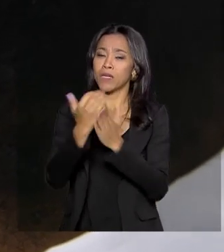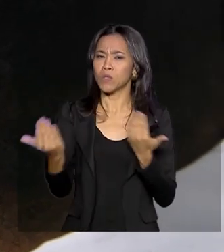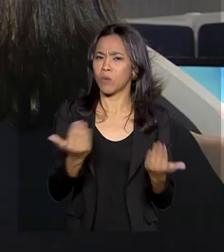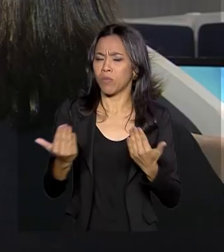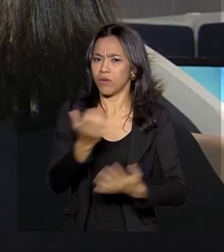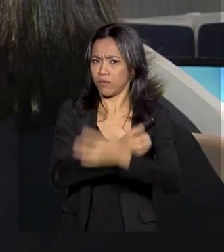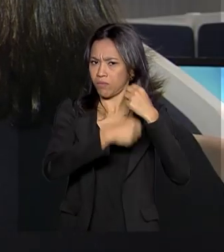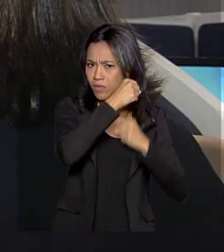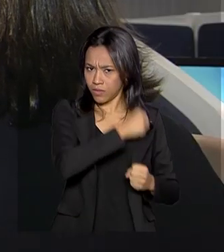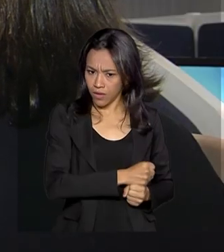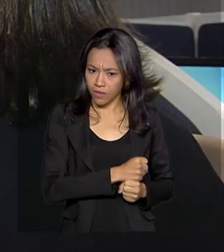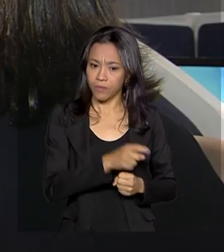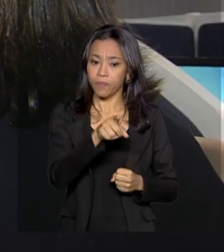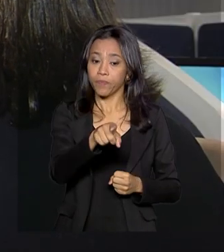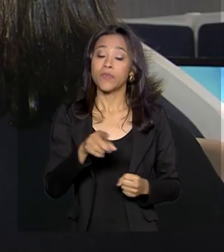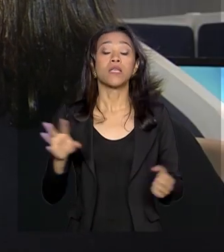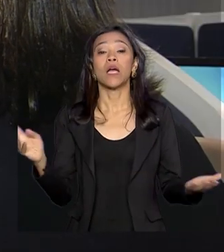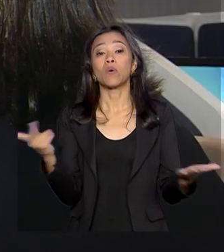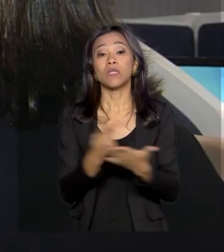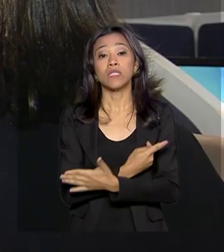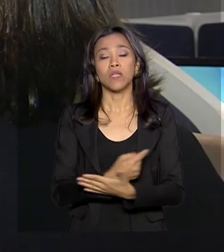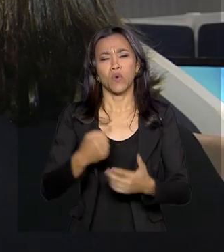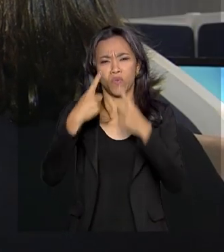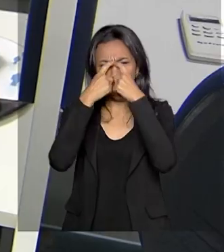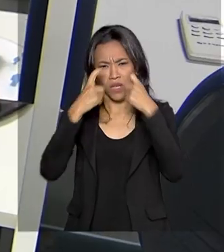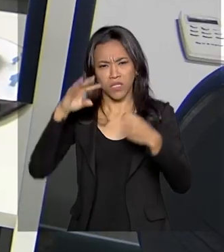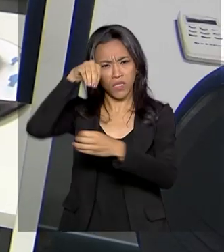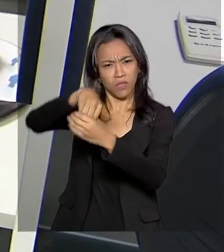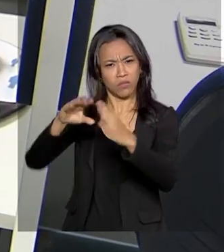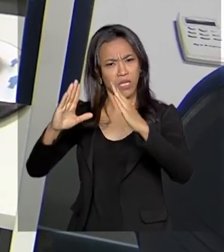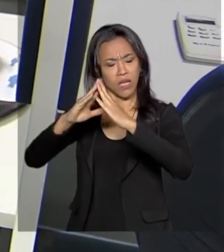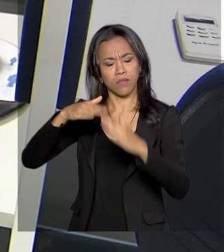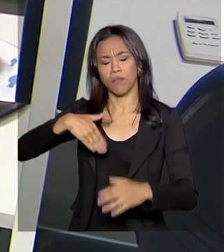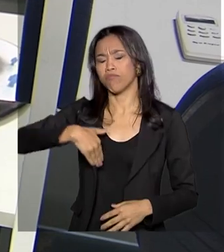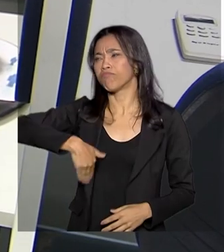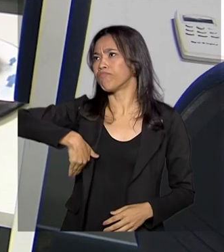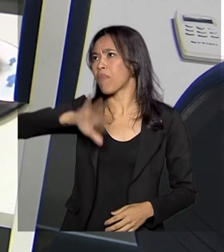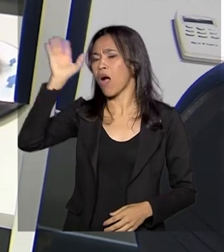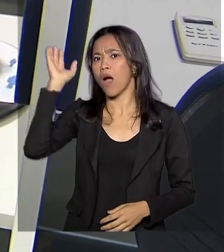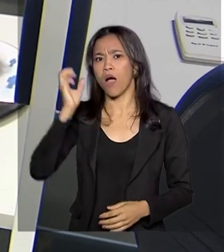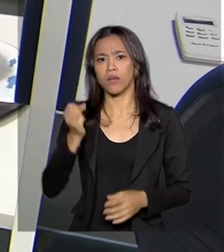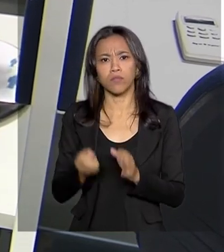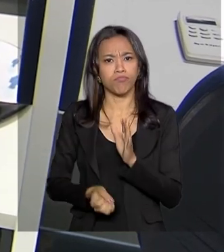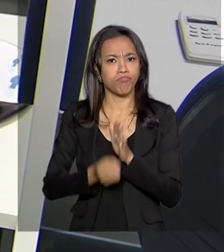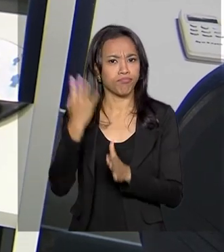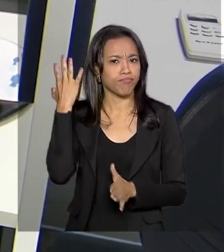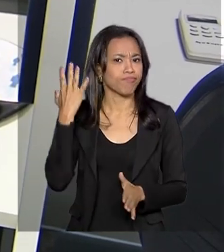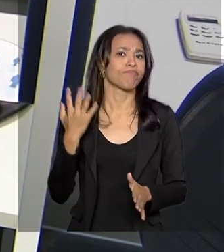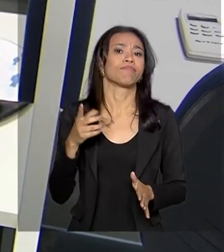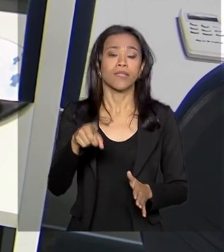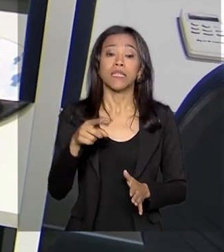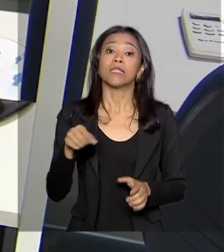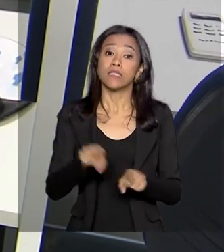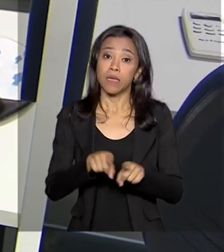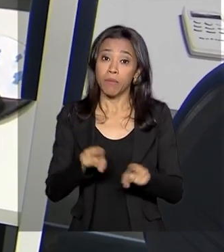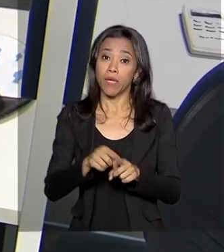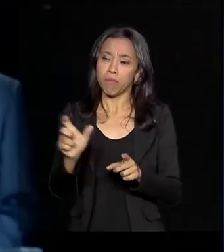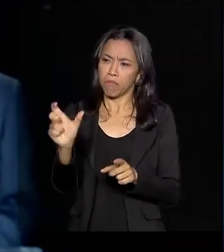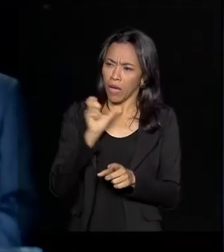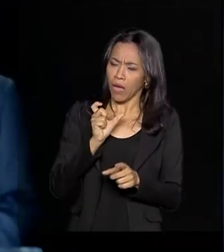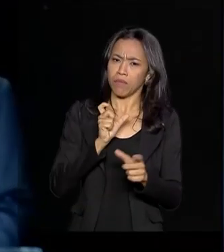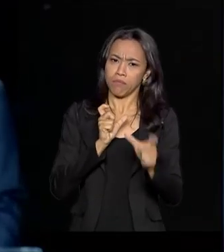passado. Casos de violência doméstica e familiar são os mais comuns, seguidos por ameaças e cárcere privado.